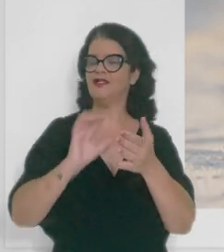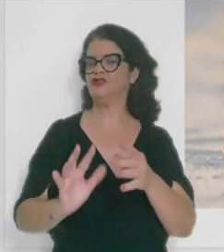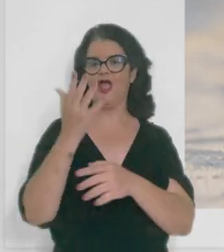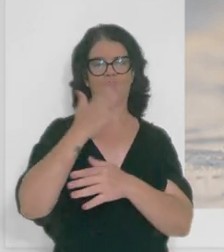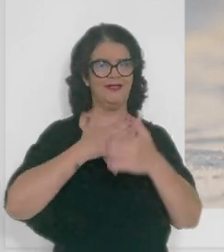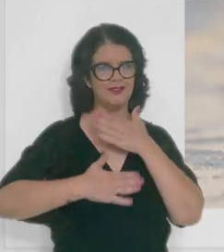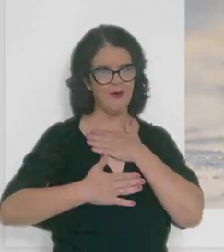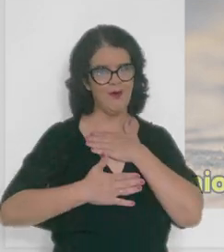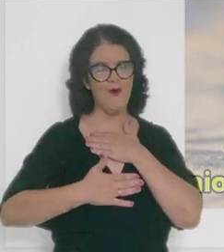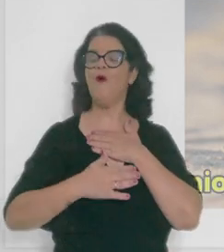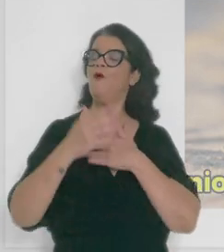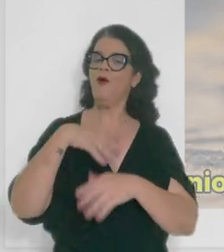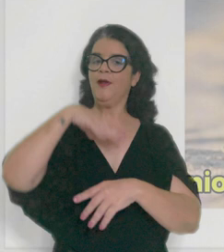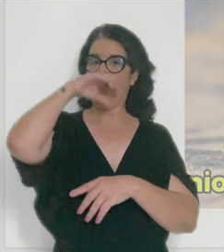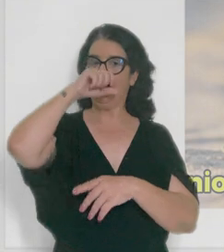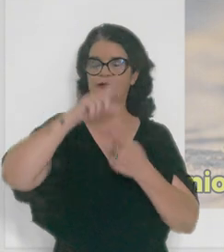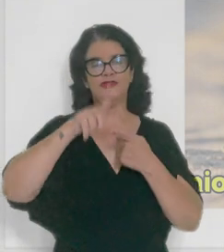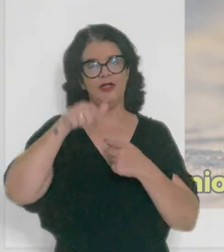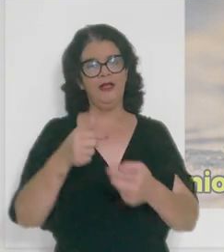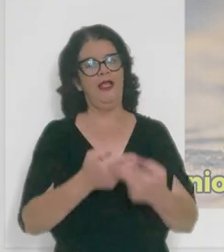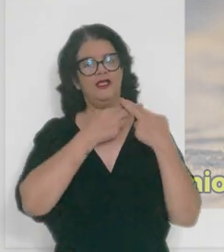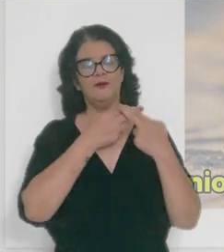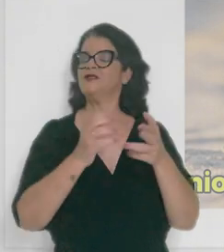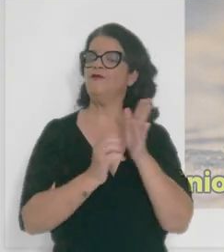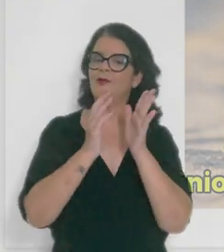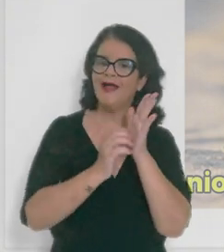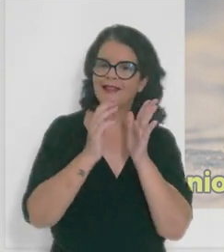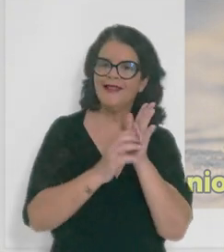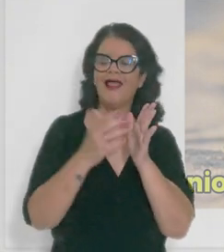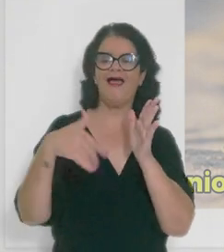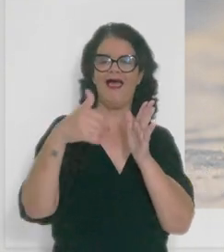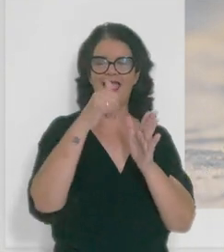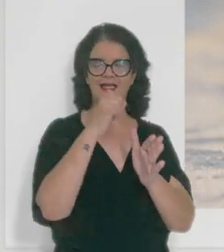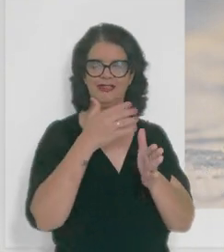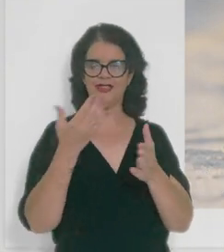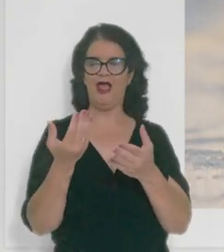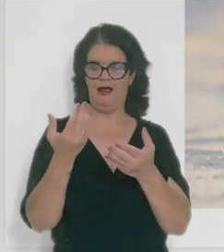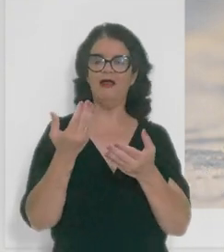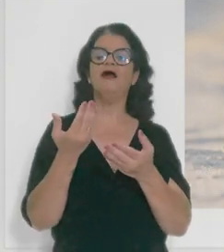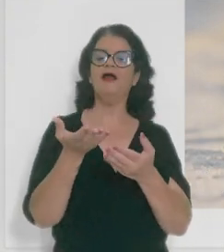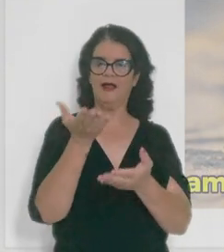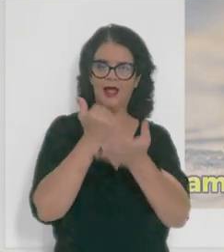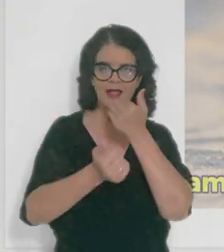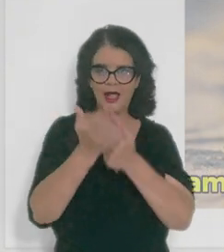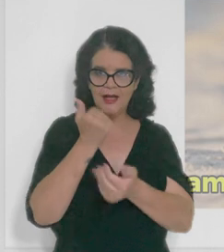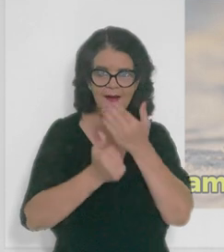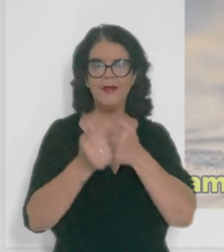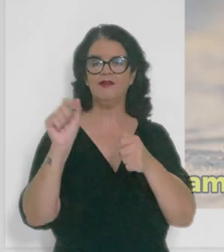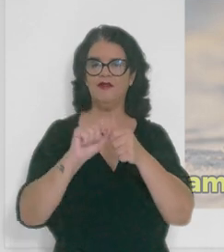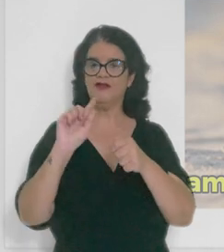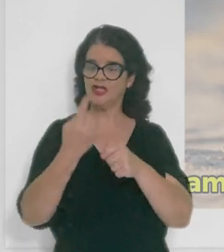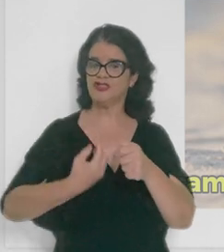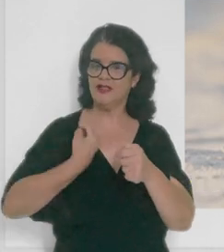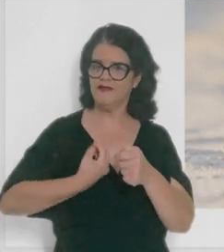que acontecem no meu corpo. E o oxigênio, ele é o responsável por retirar a energia que está nos alimentos, se faça com que a gente